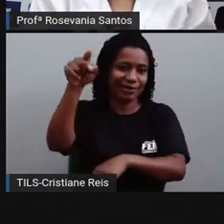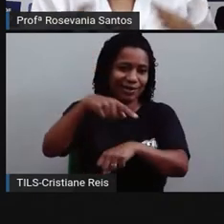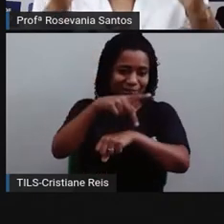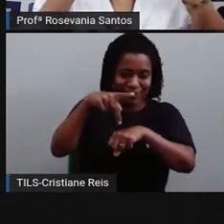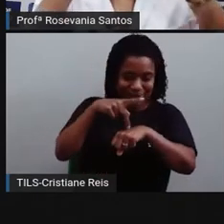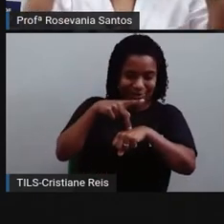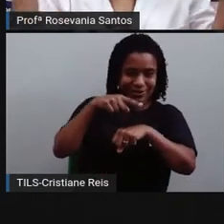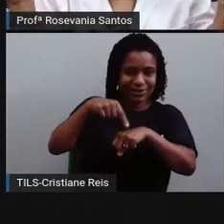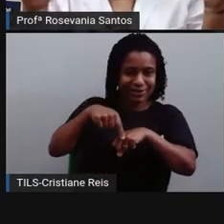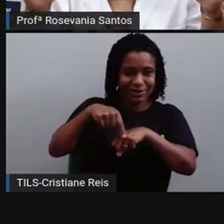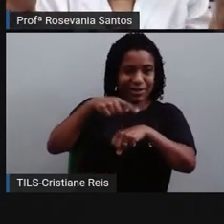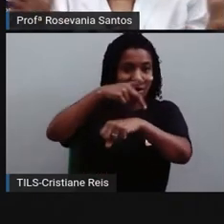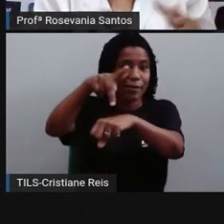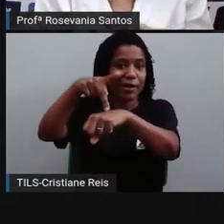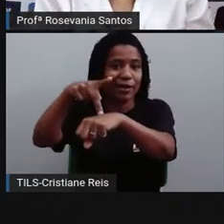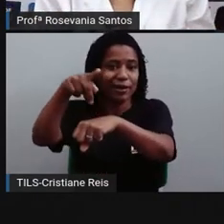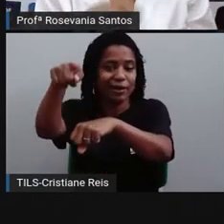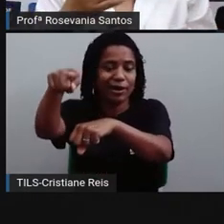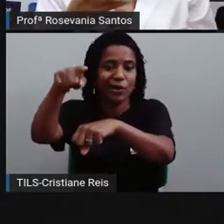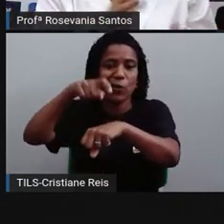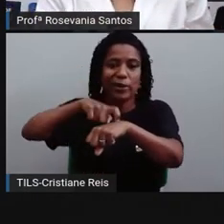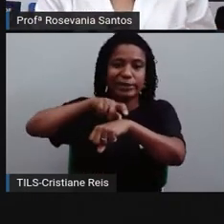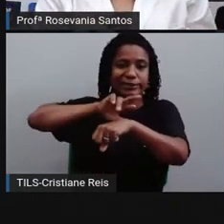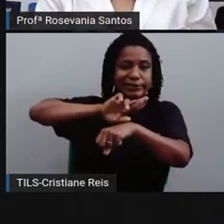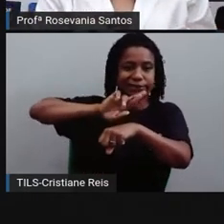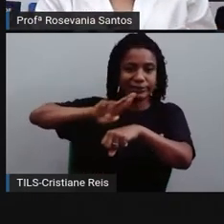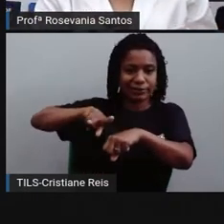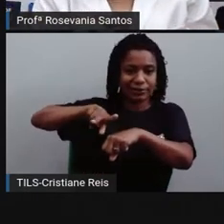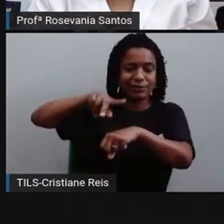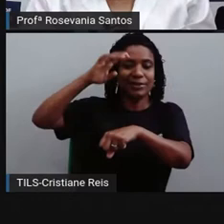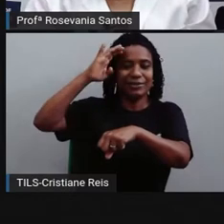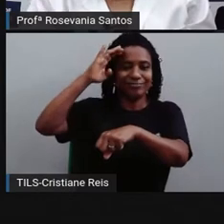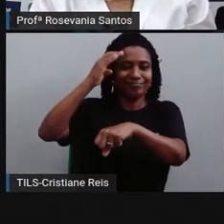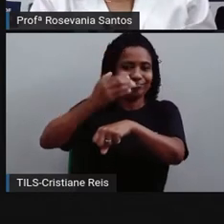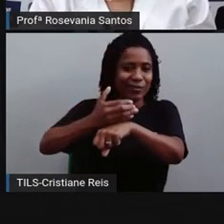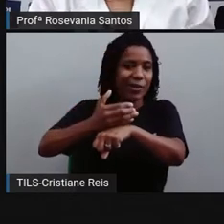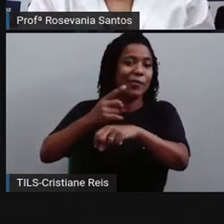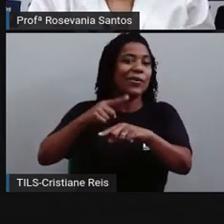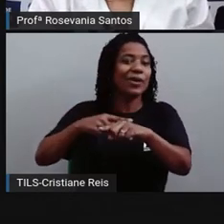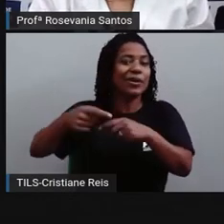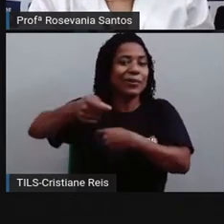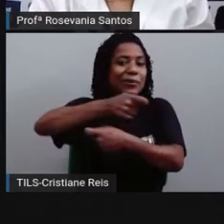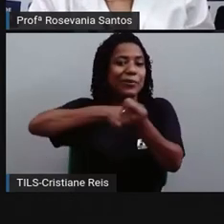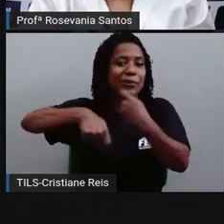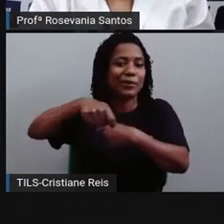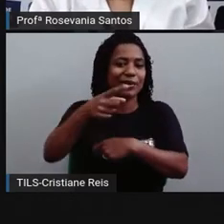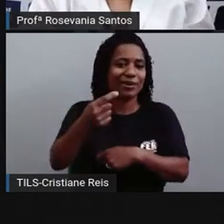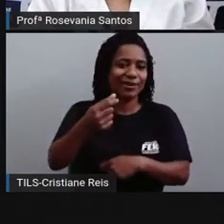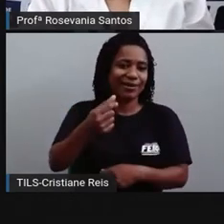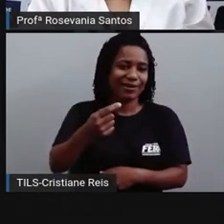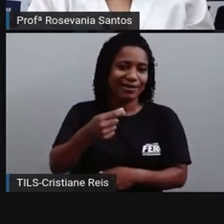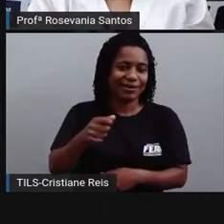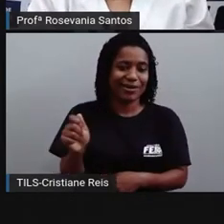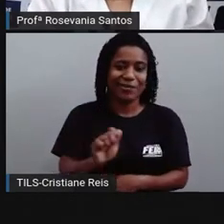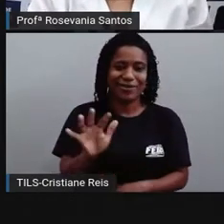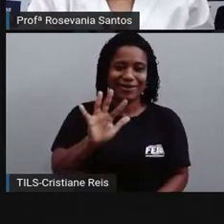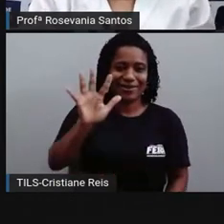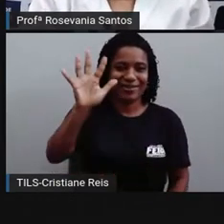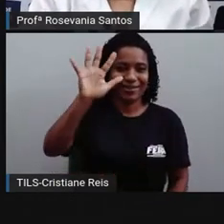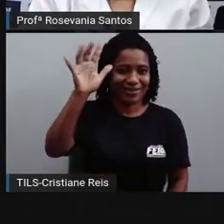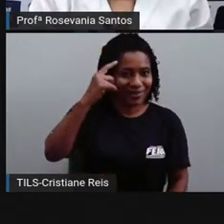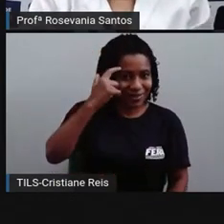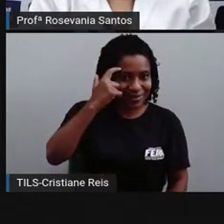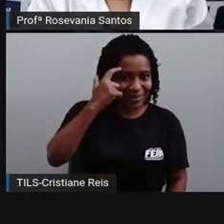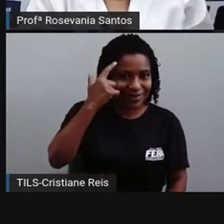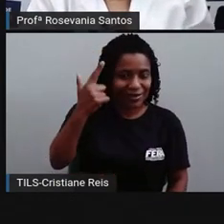valores. E aí, embaixo da bolsa de valor, tem um reloginho lá marcando o horário, porque tem o